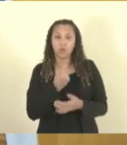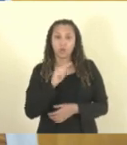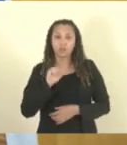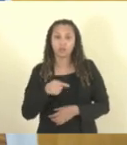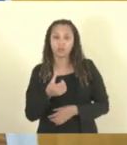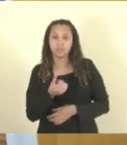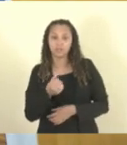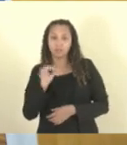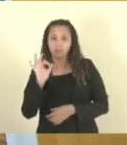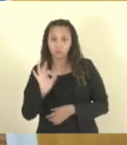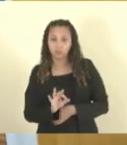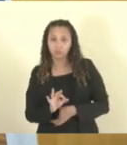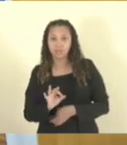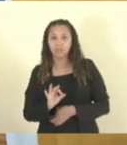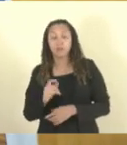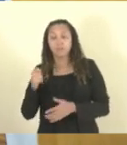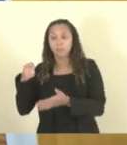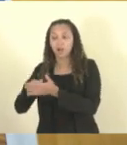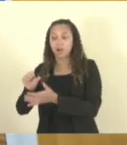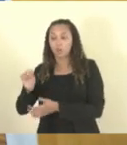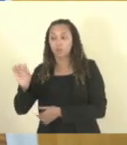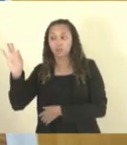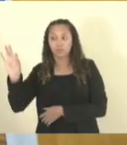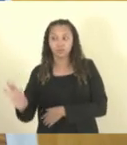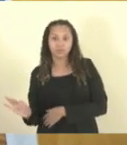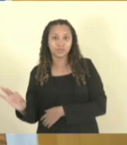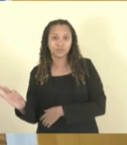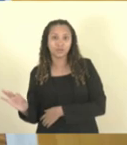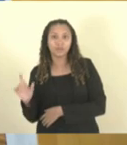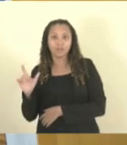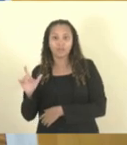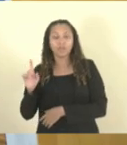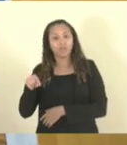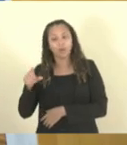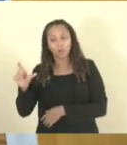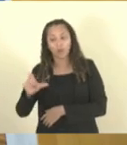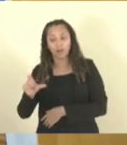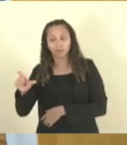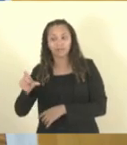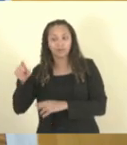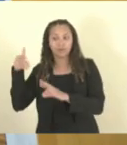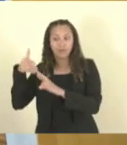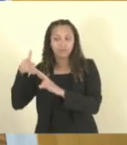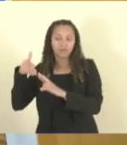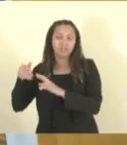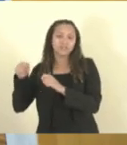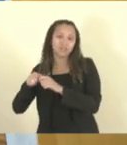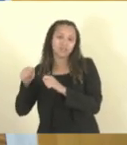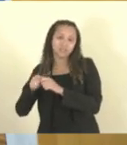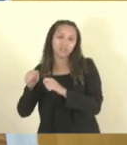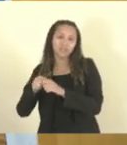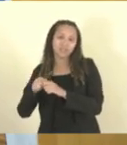8% desse cartão que é o cartão referência para fazer esse tipo de operação financeira com os servidores